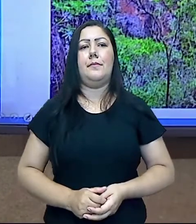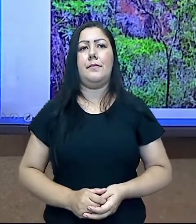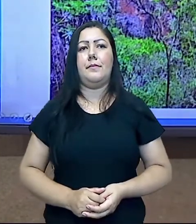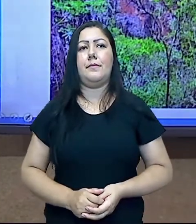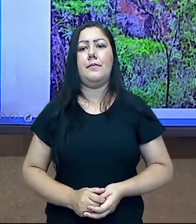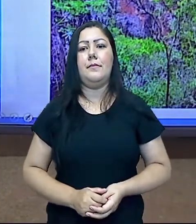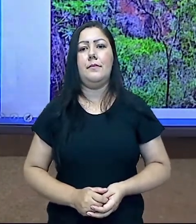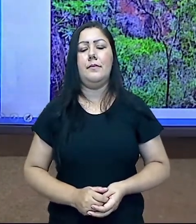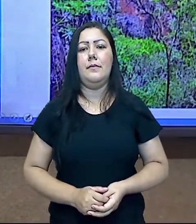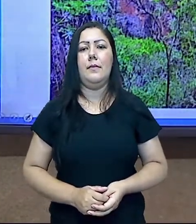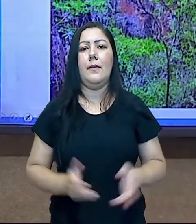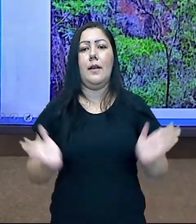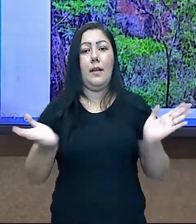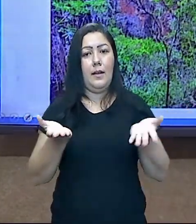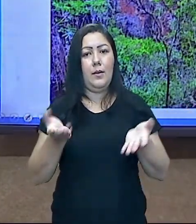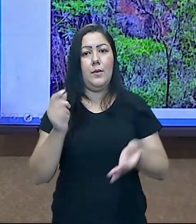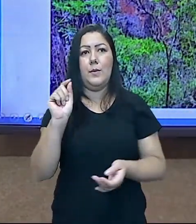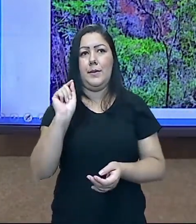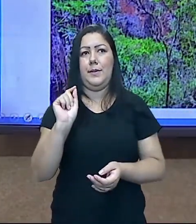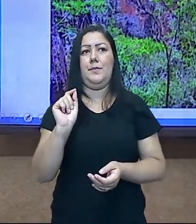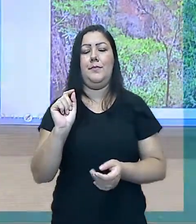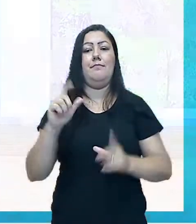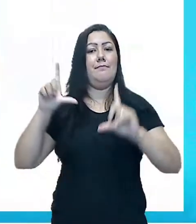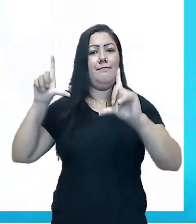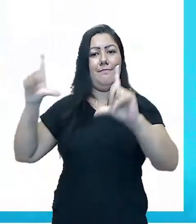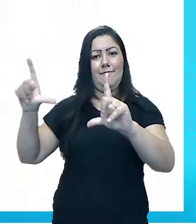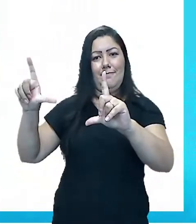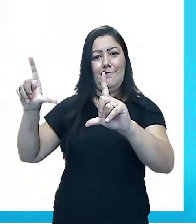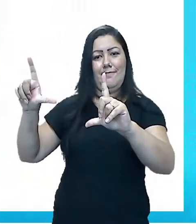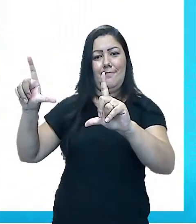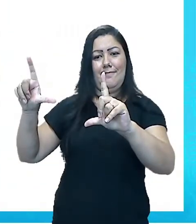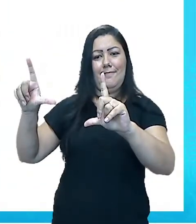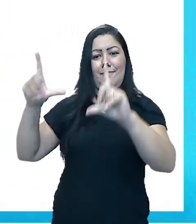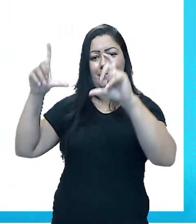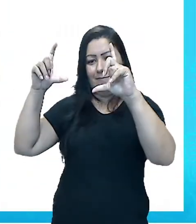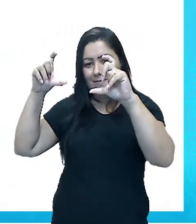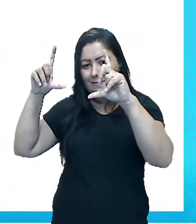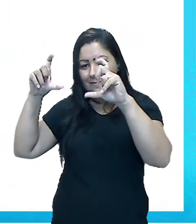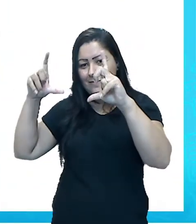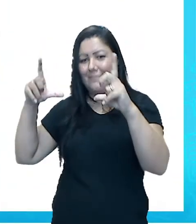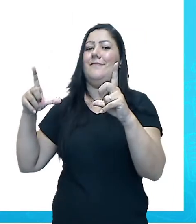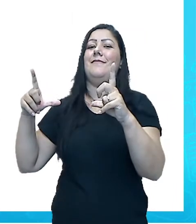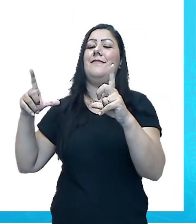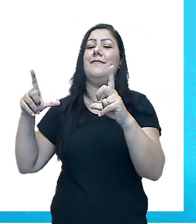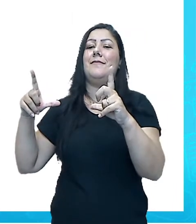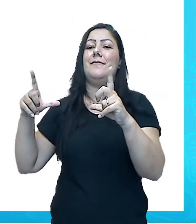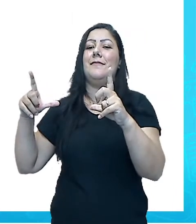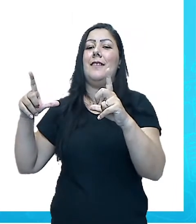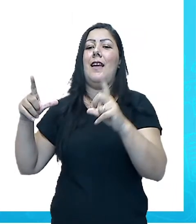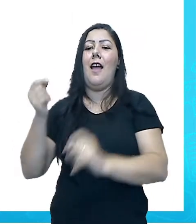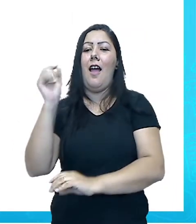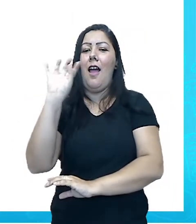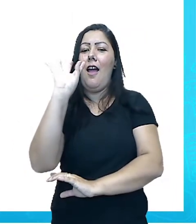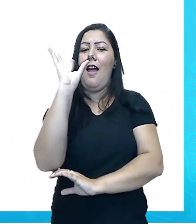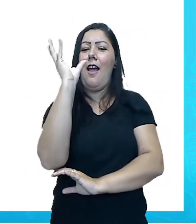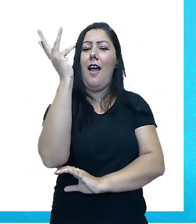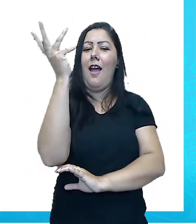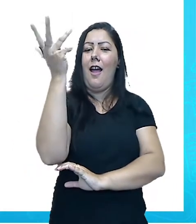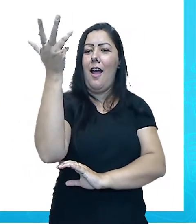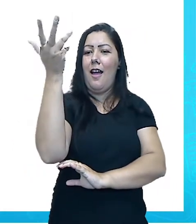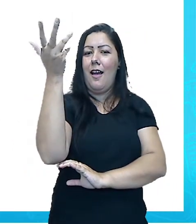E aqui nós temos o quê? Uma paisagem natural. É interessante essa